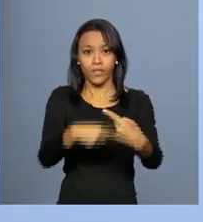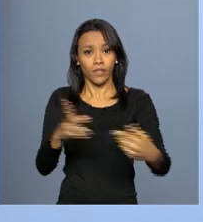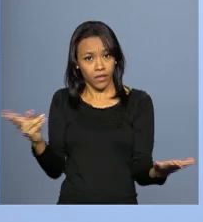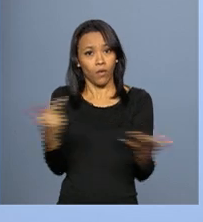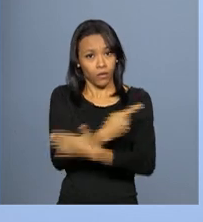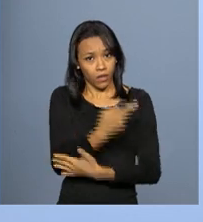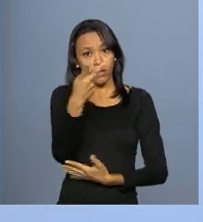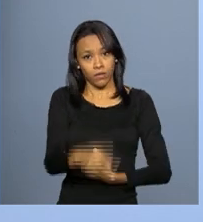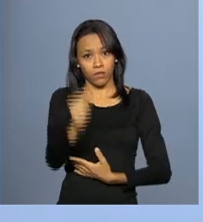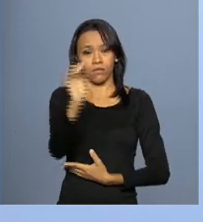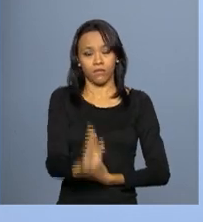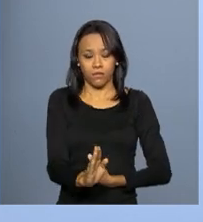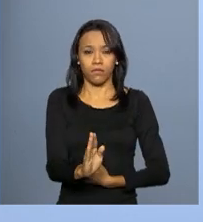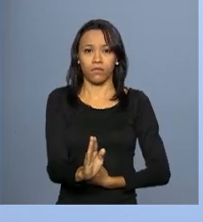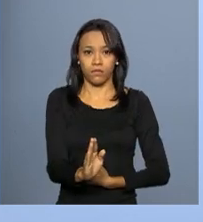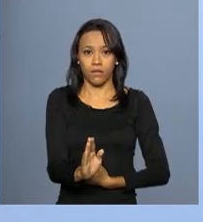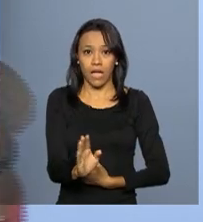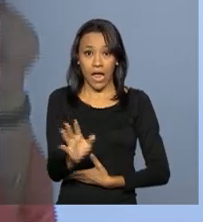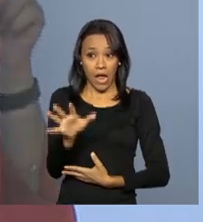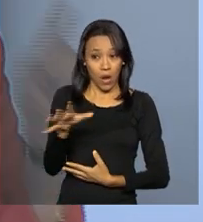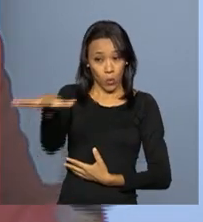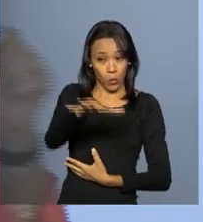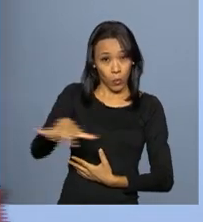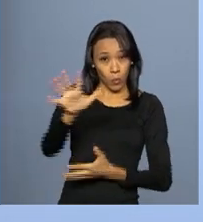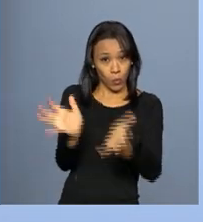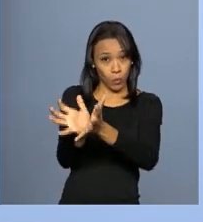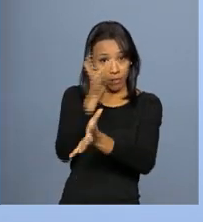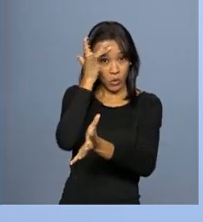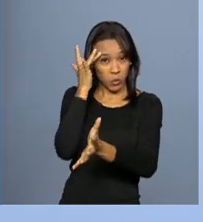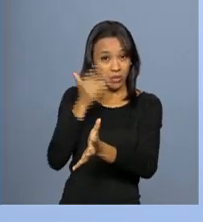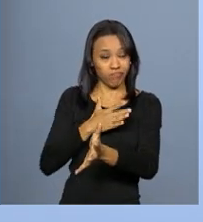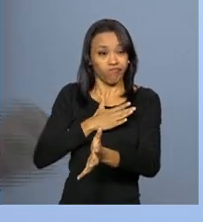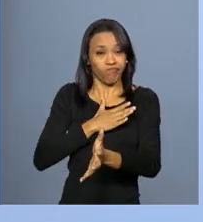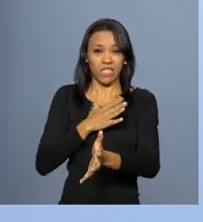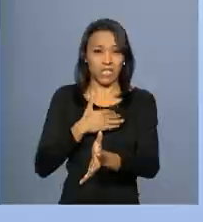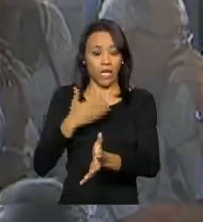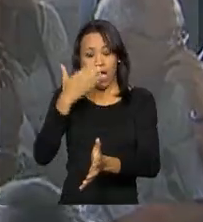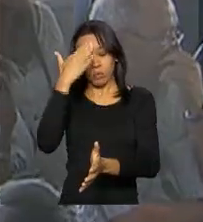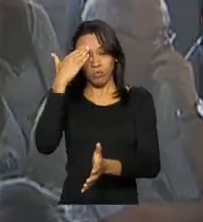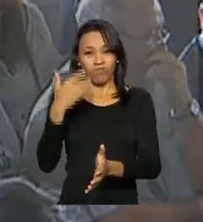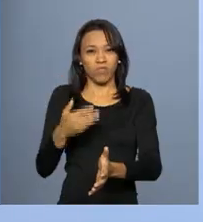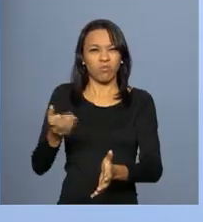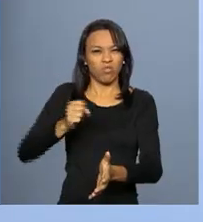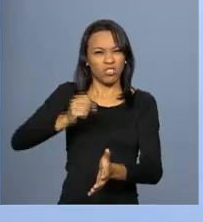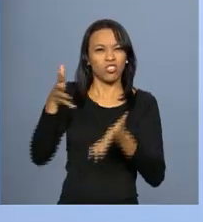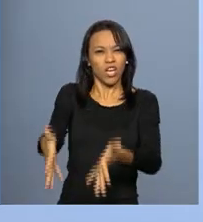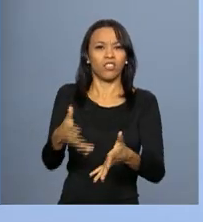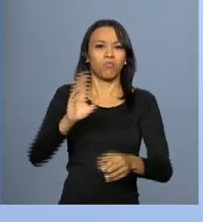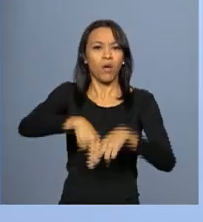país aqueles que são inconformados, que perderam as eleições e querem